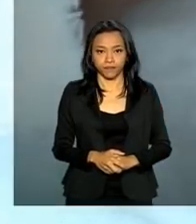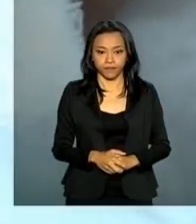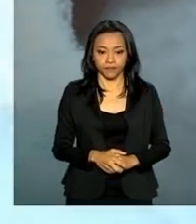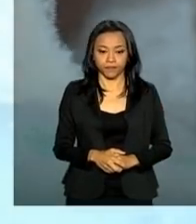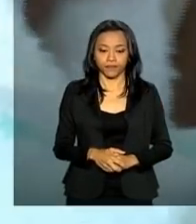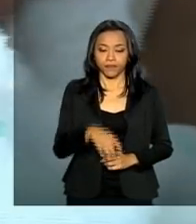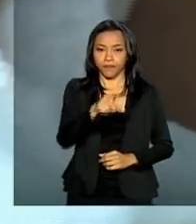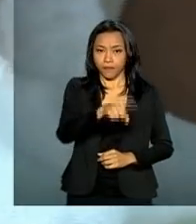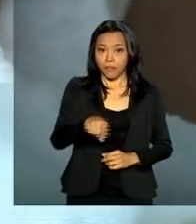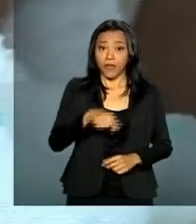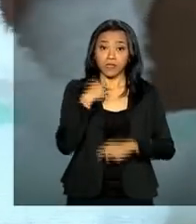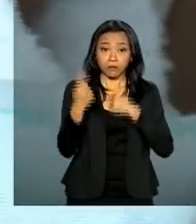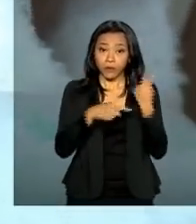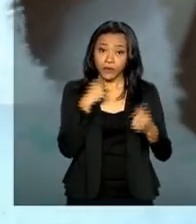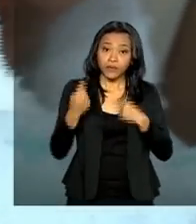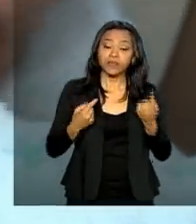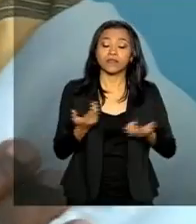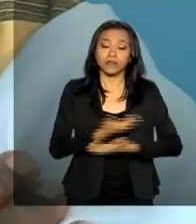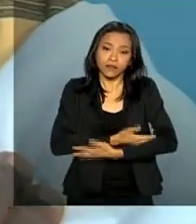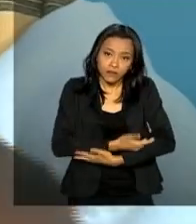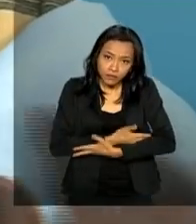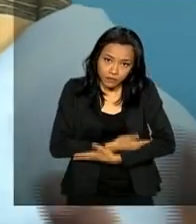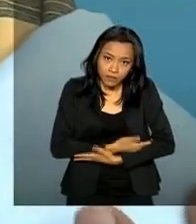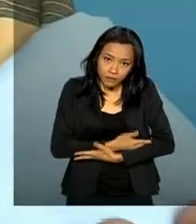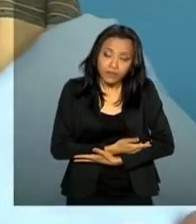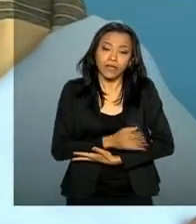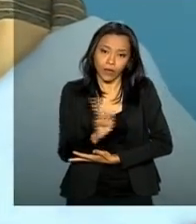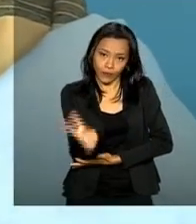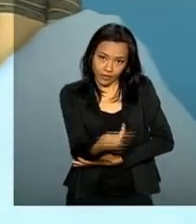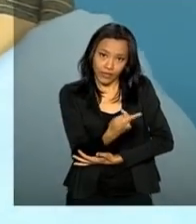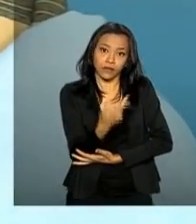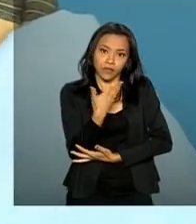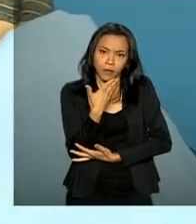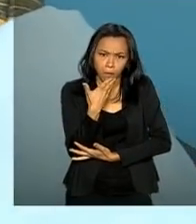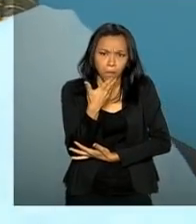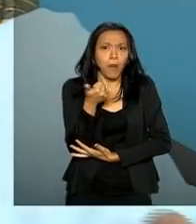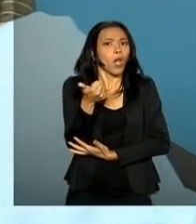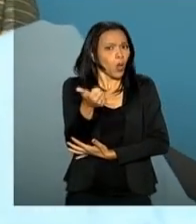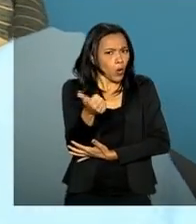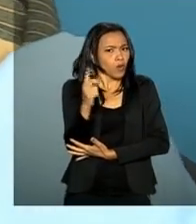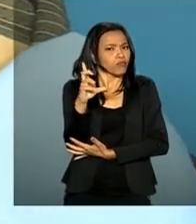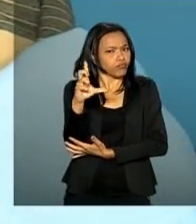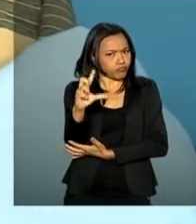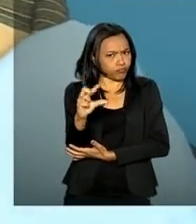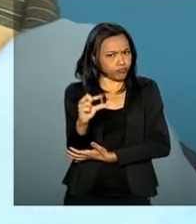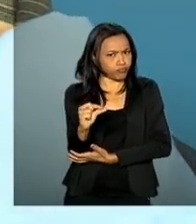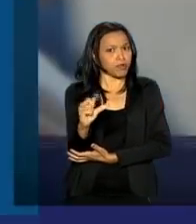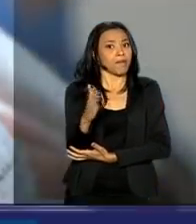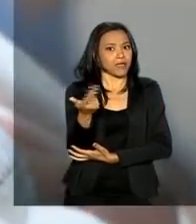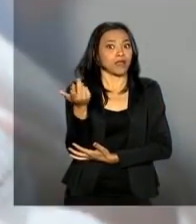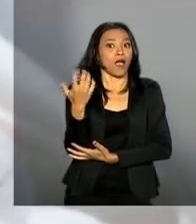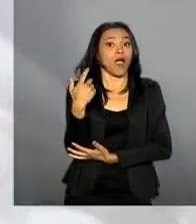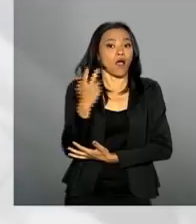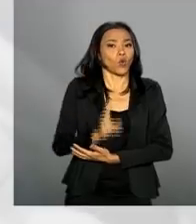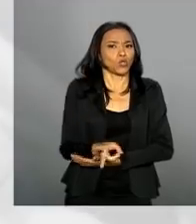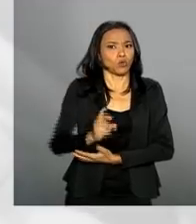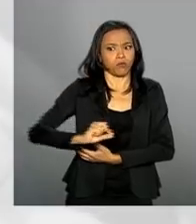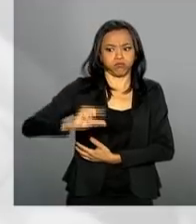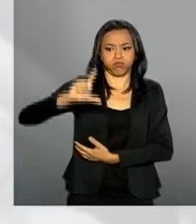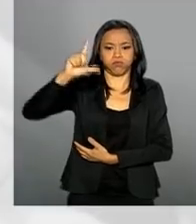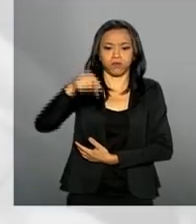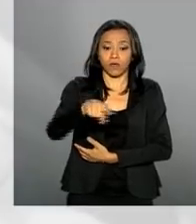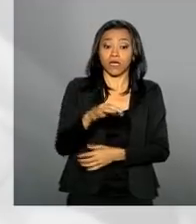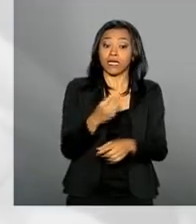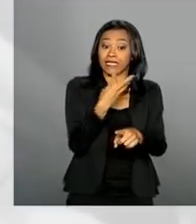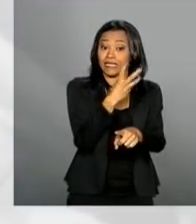As taxas de mortalidade infantil e de recém-nascidos têm melhorado, mas ainda são elevadas em Moçambique. 30 bebês entre cada